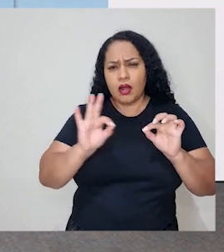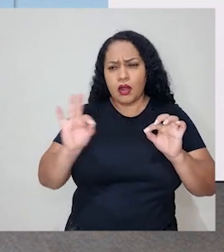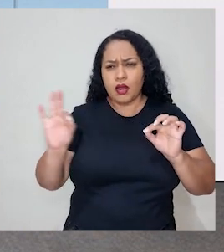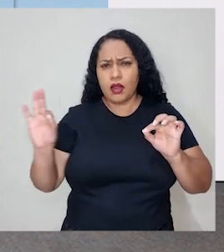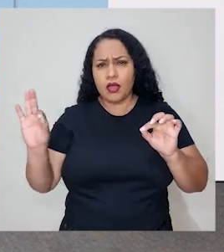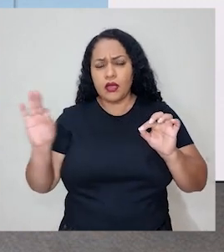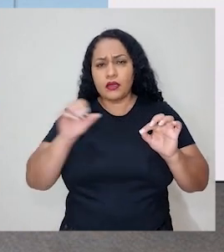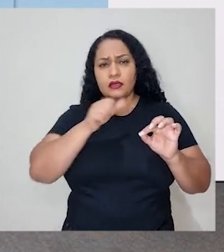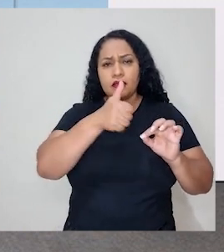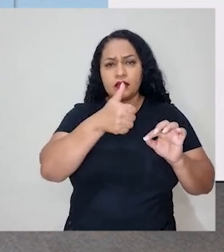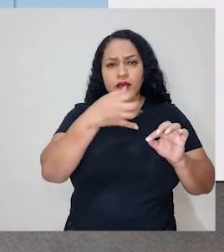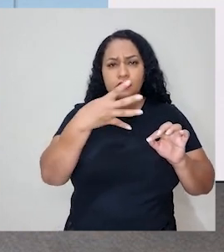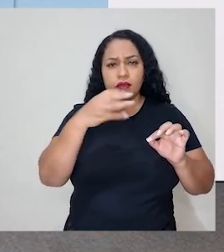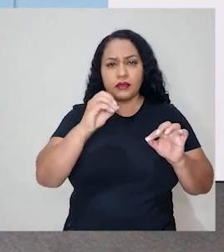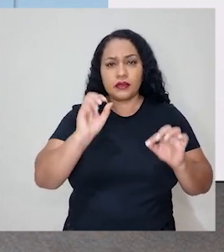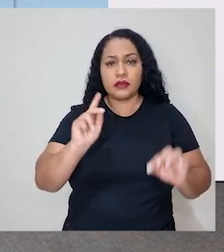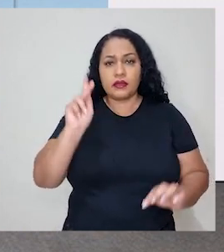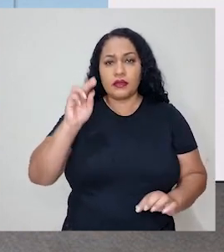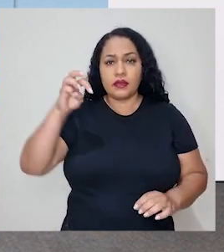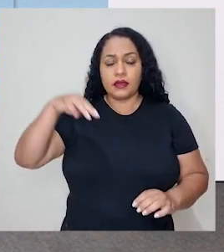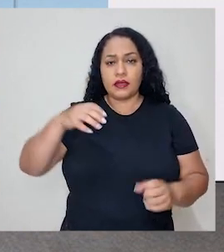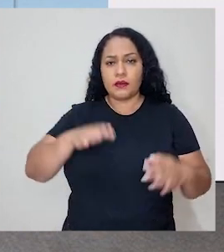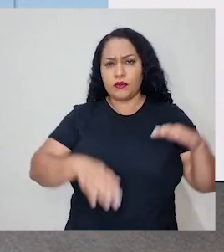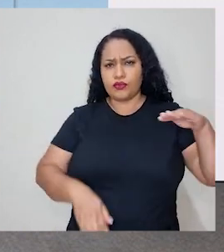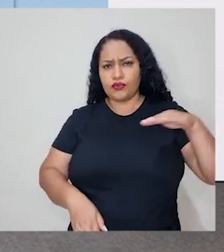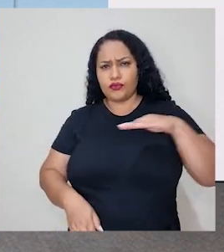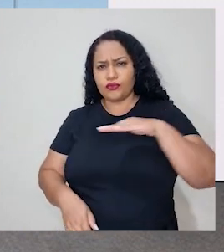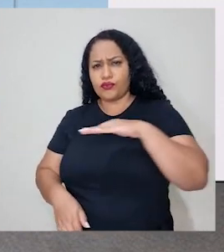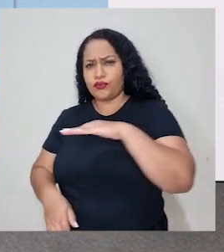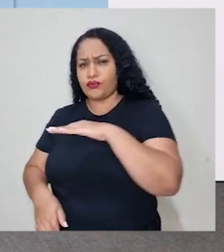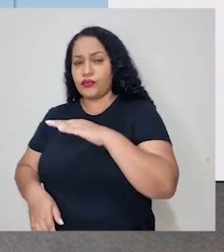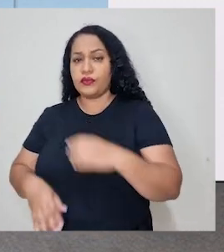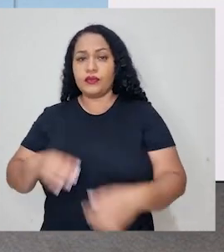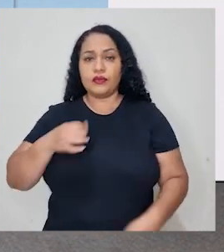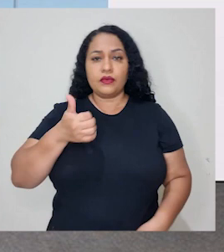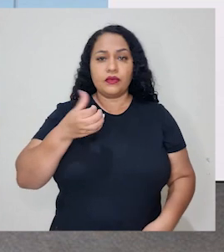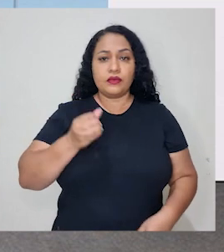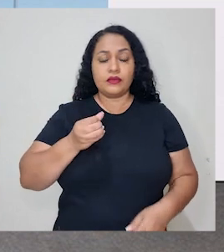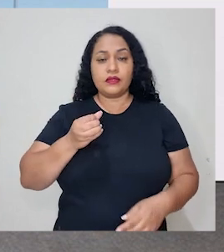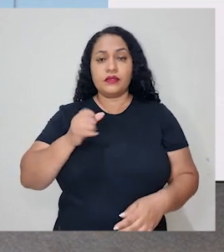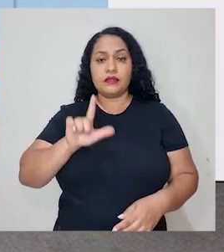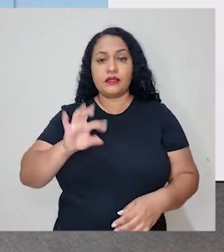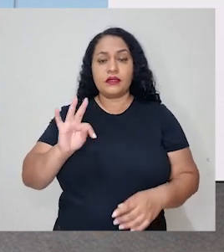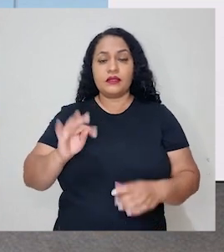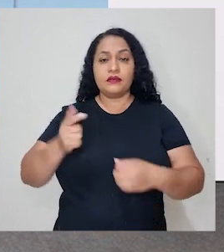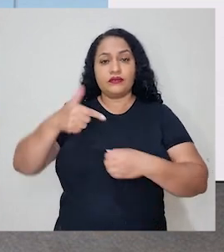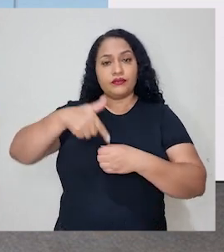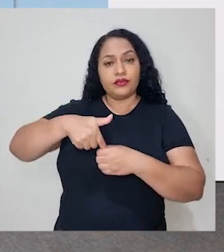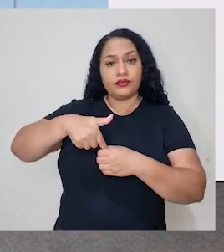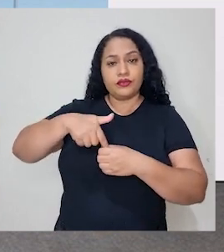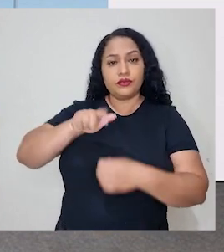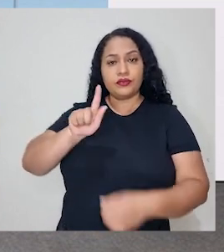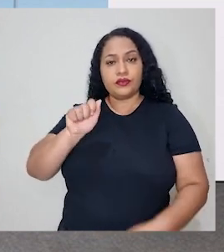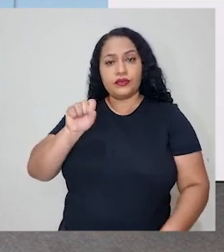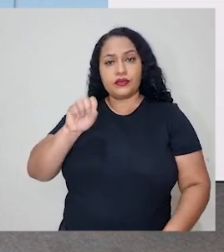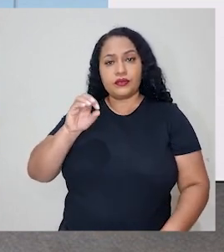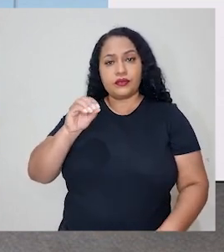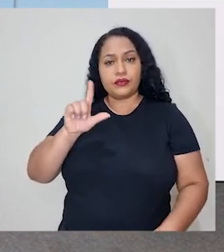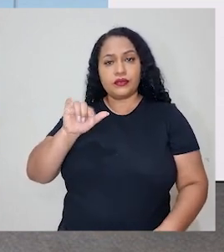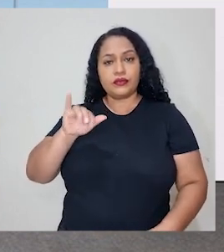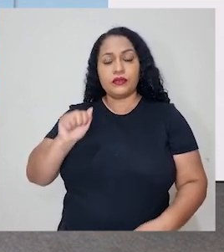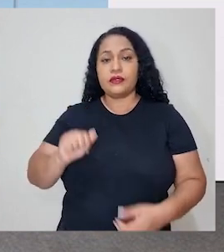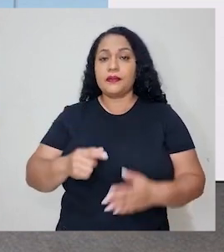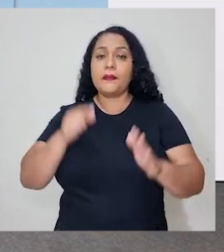com 16 litros de gasolina. Então, quantos litros de gasolina este carro precisa para percorrer